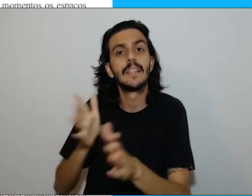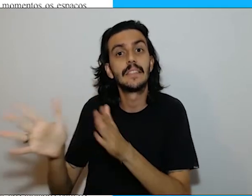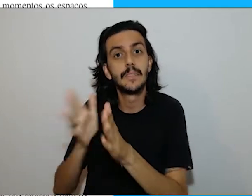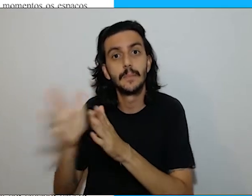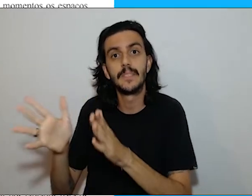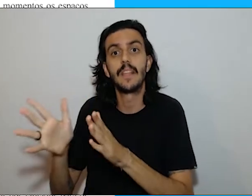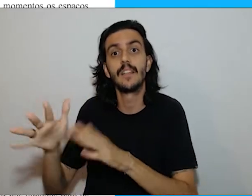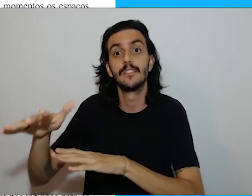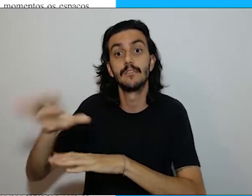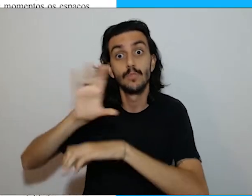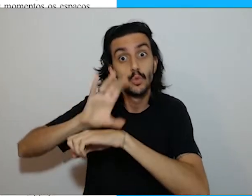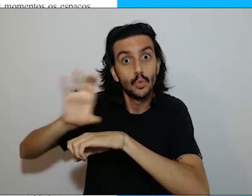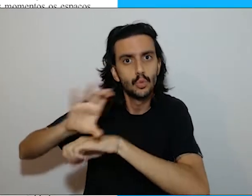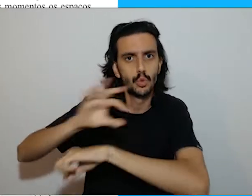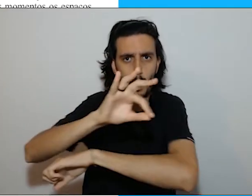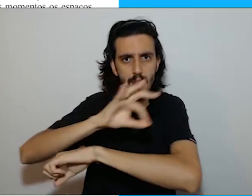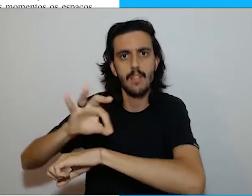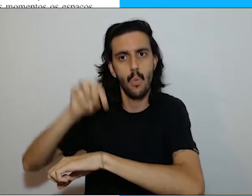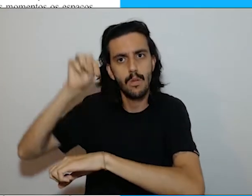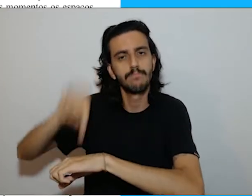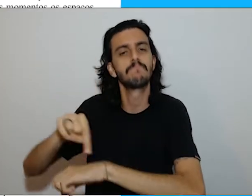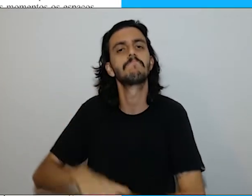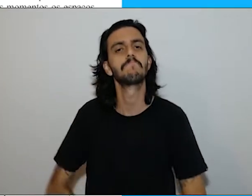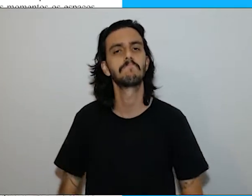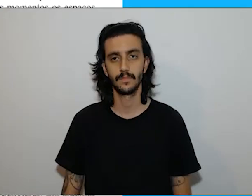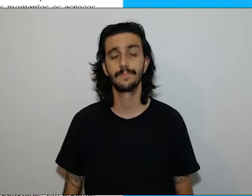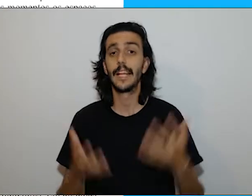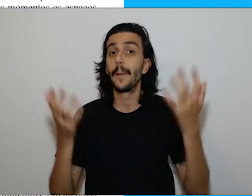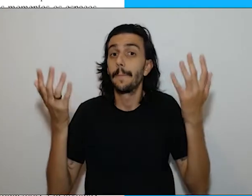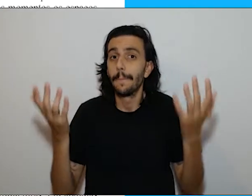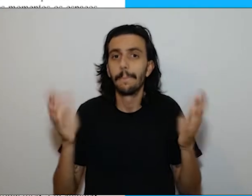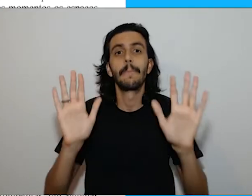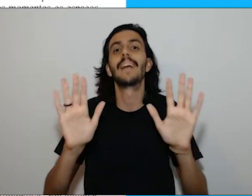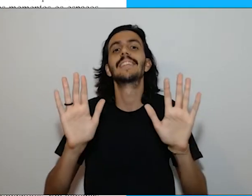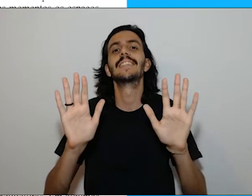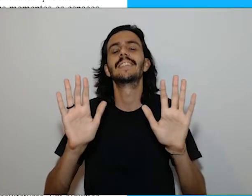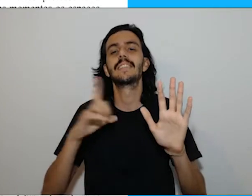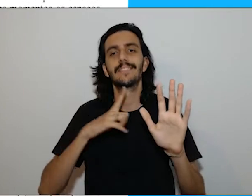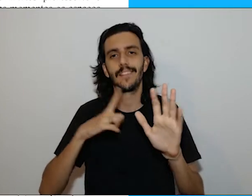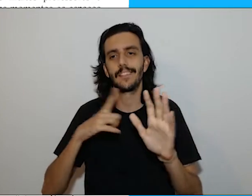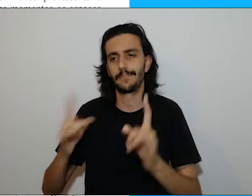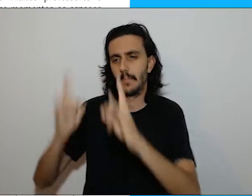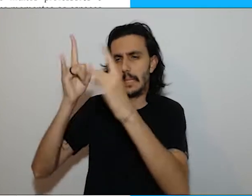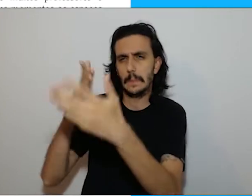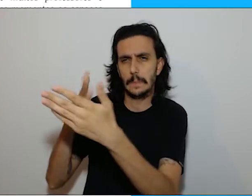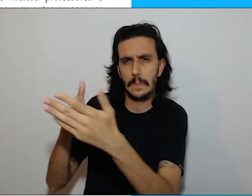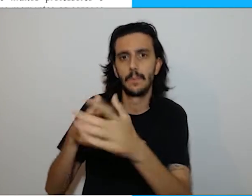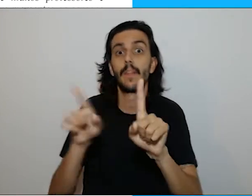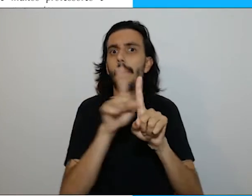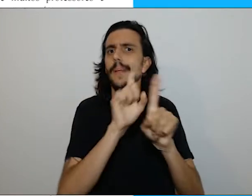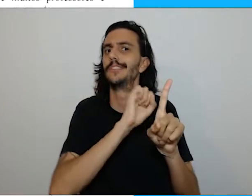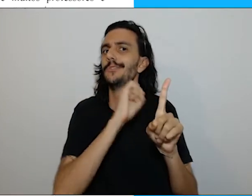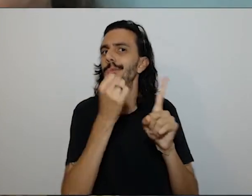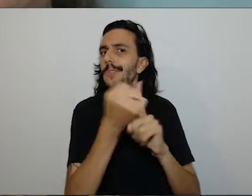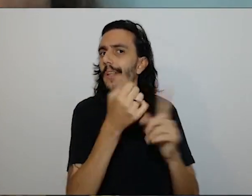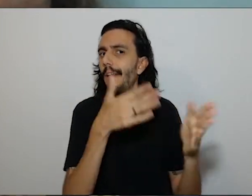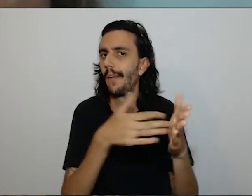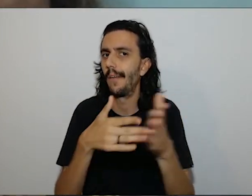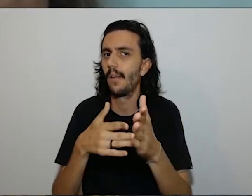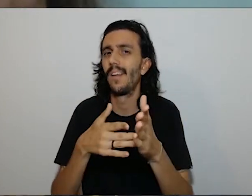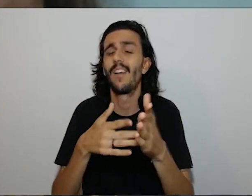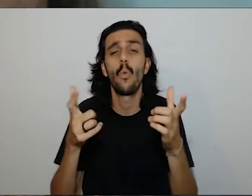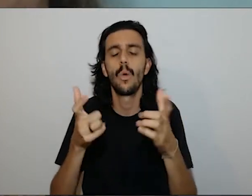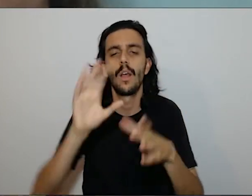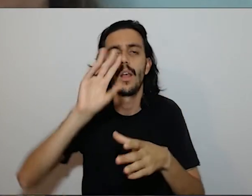barreiras físicas e sociais que o núcleo combatia existiam na própria universidade e dificultavam o trabalho de regina o